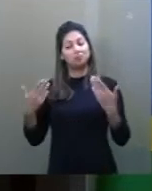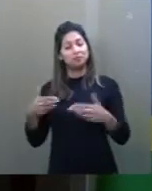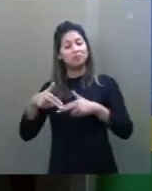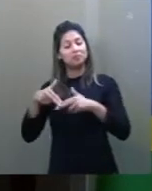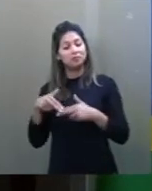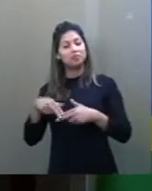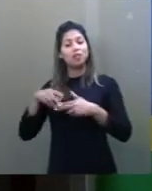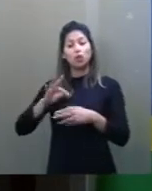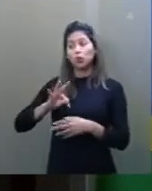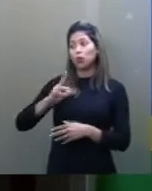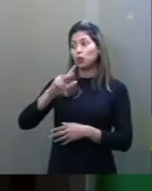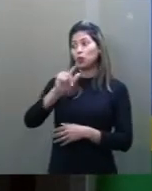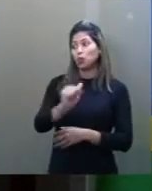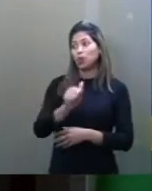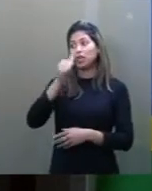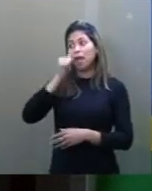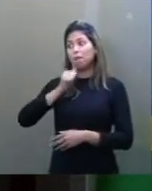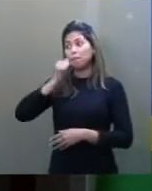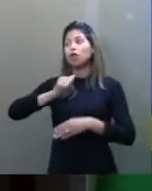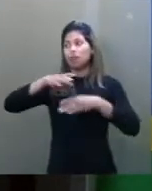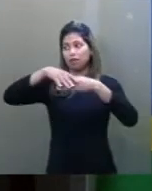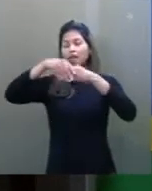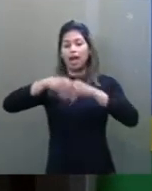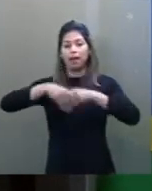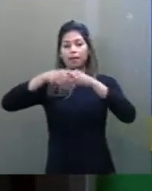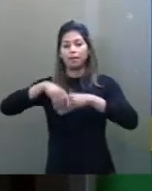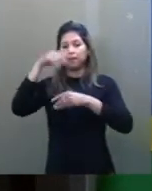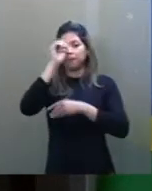pelo Dia Internacional da Mulher.